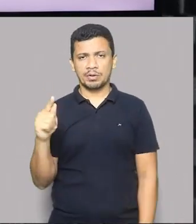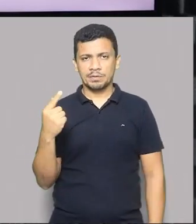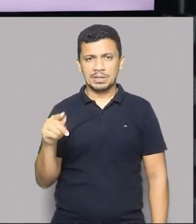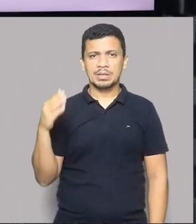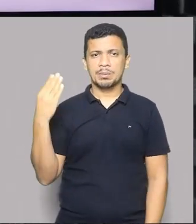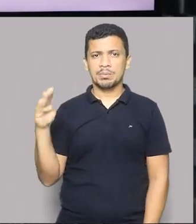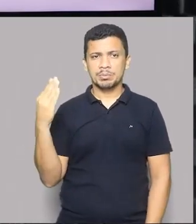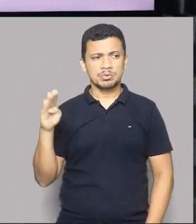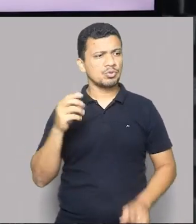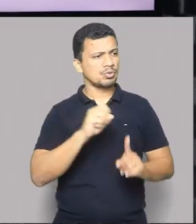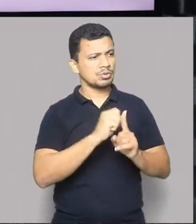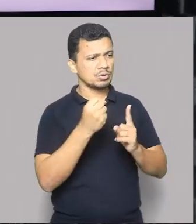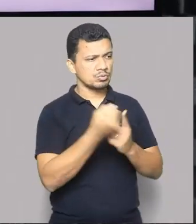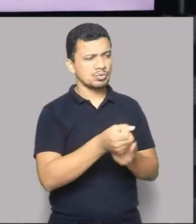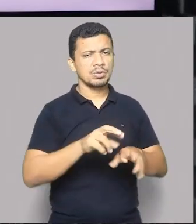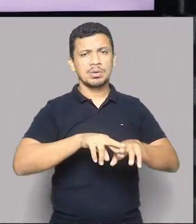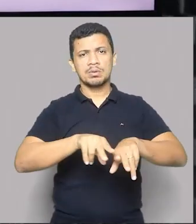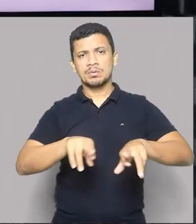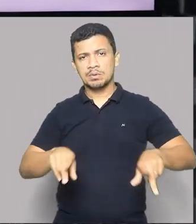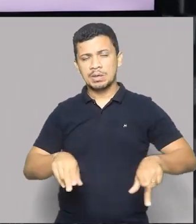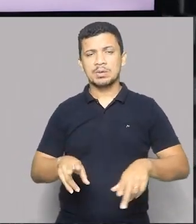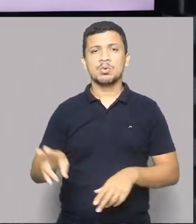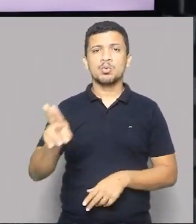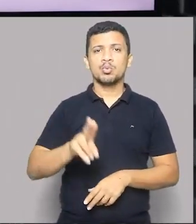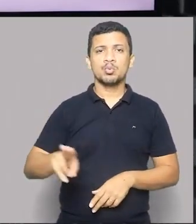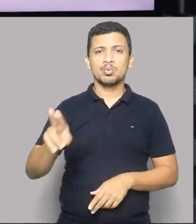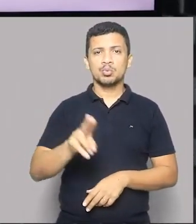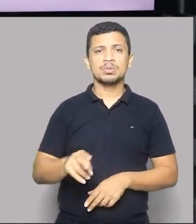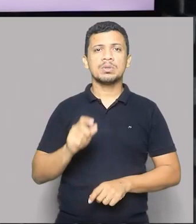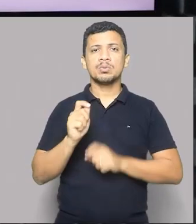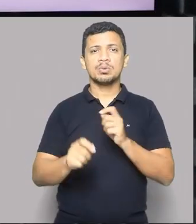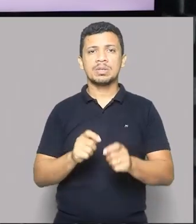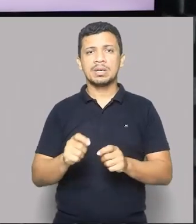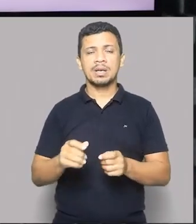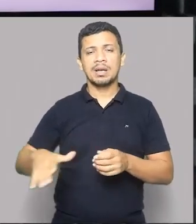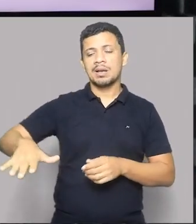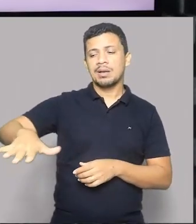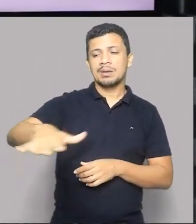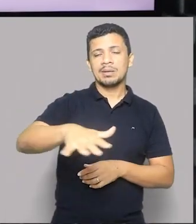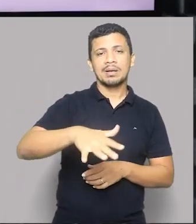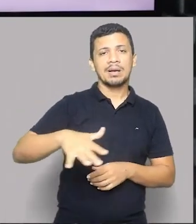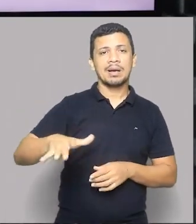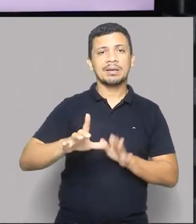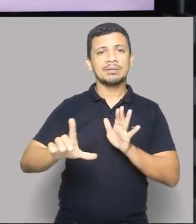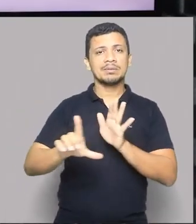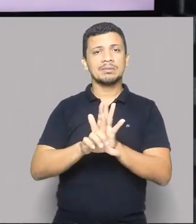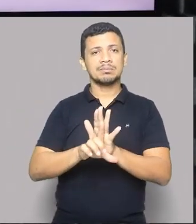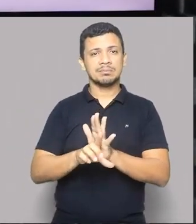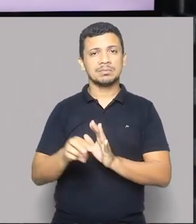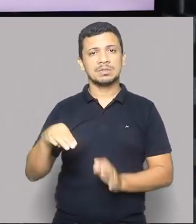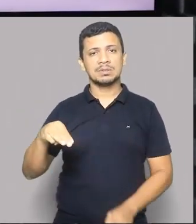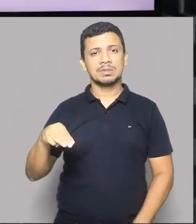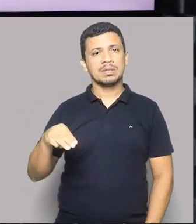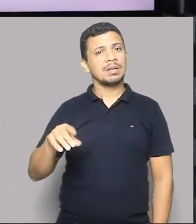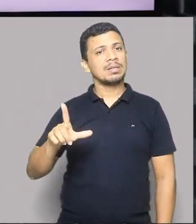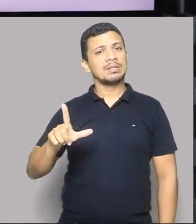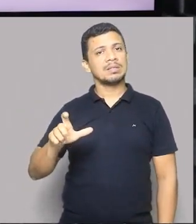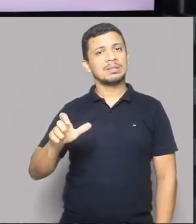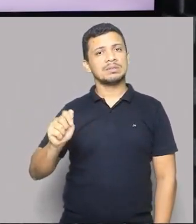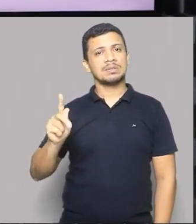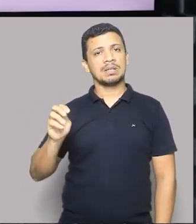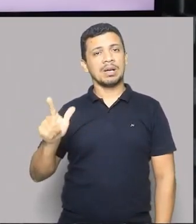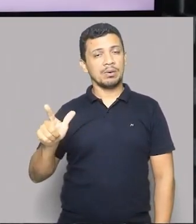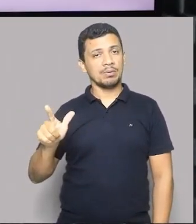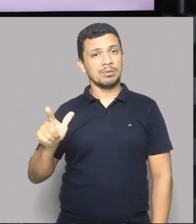a sociologia, entre outras, utiliza a Amazônia legal. Quando vocês se depararem com essa expressão,